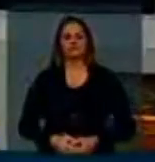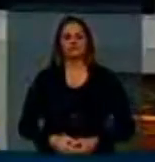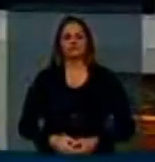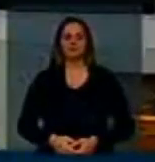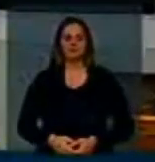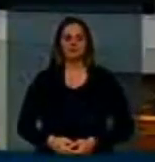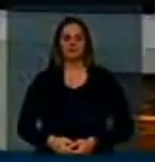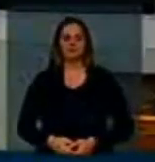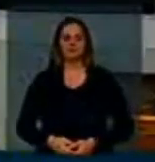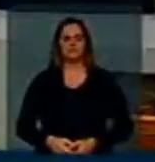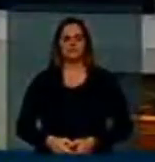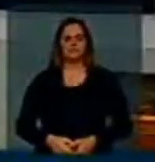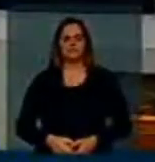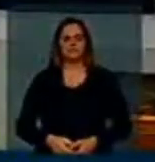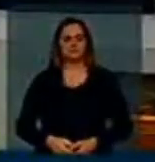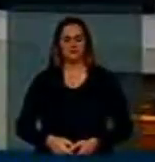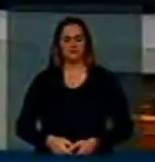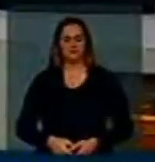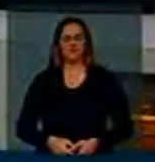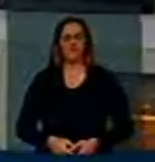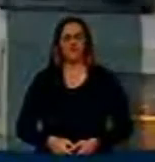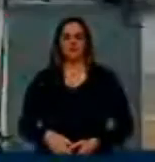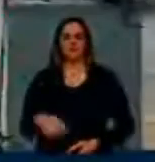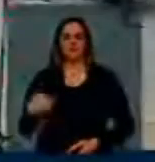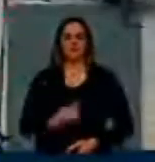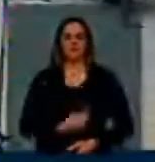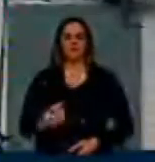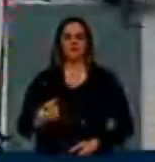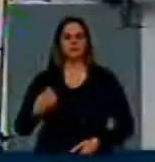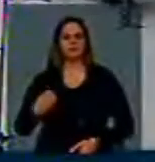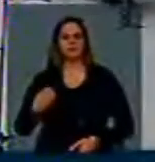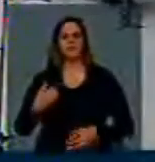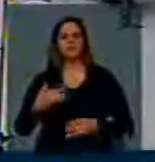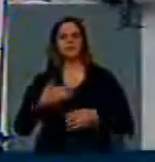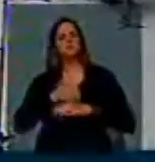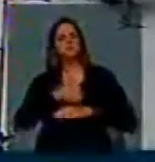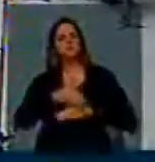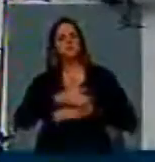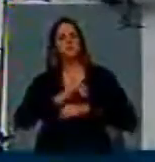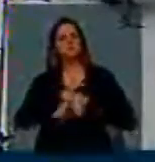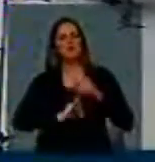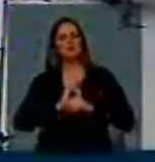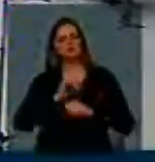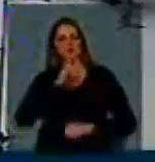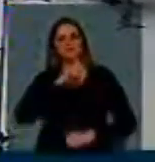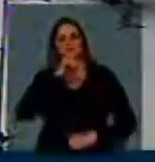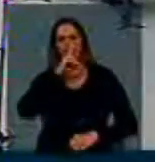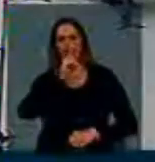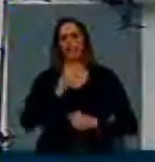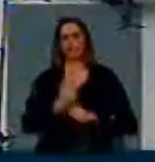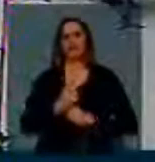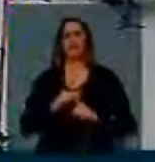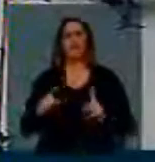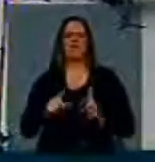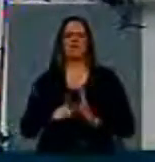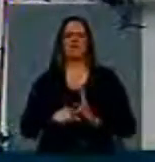navegação. O projeto é forte nisso. Ele já está atrasado. Vários outros projetos de